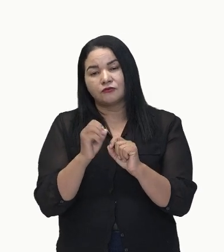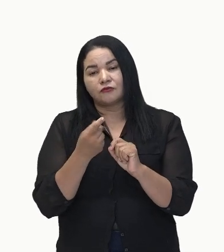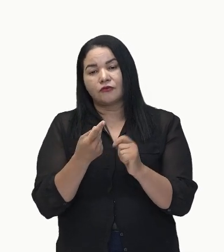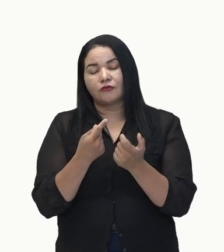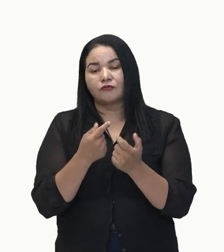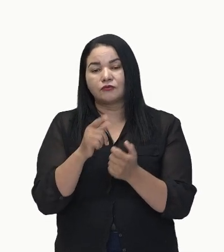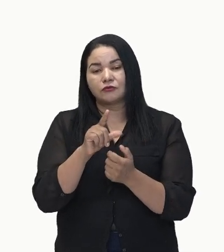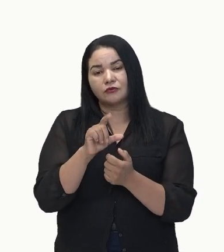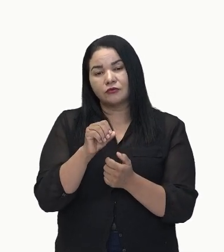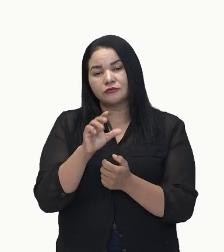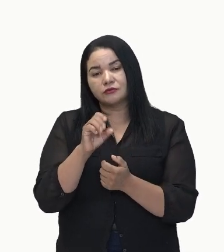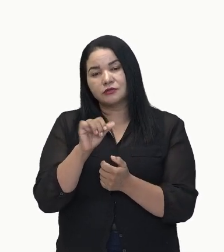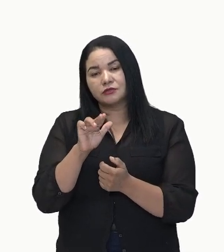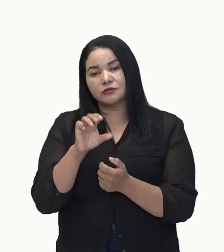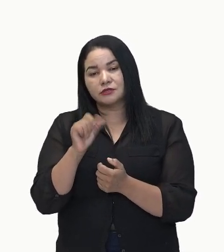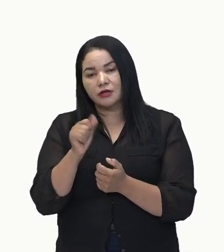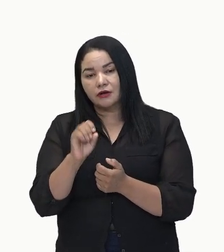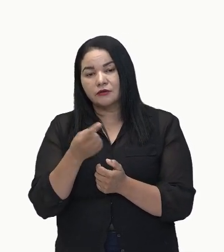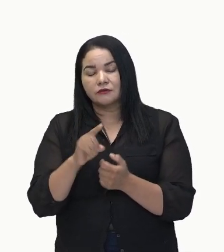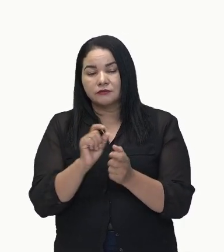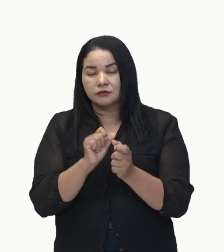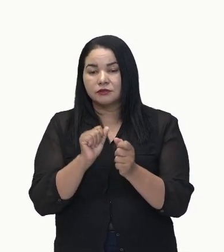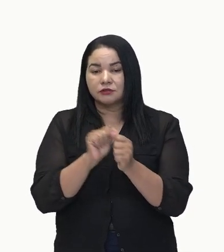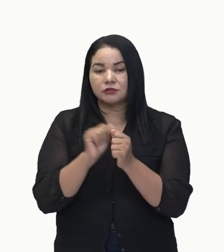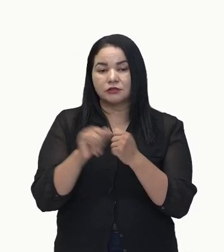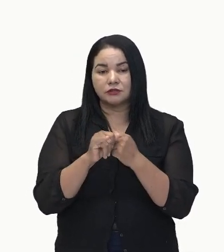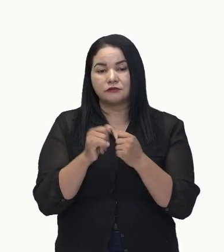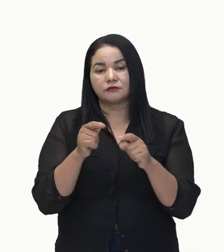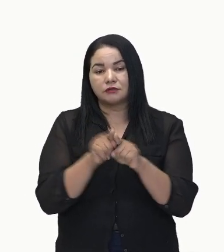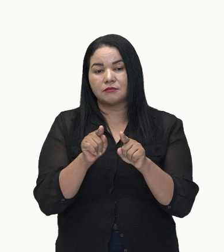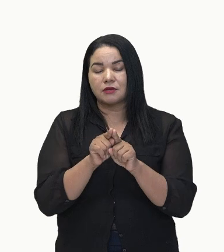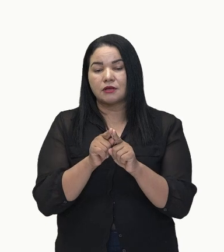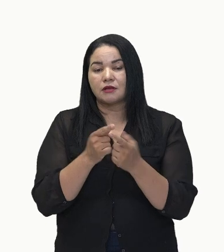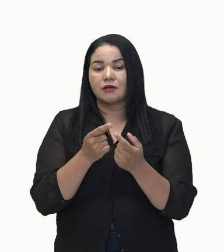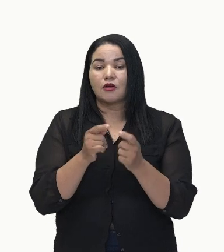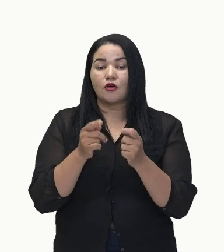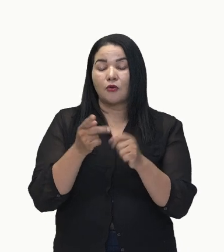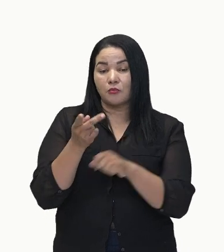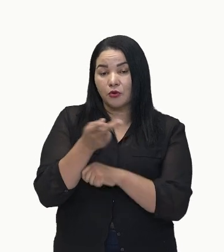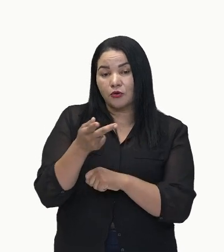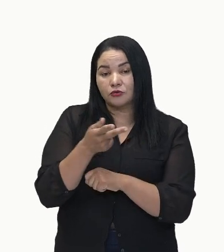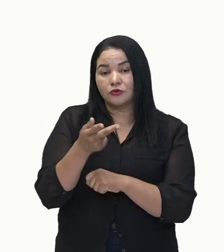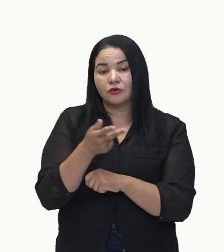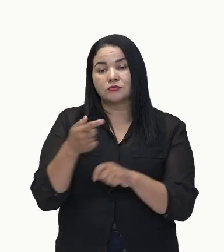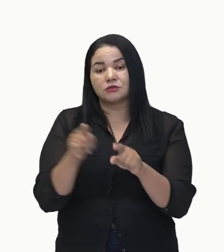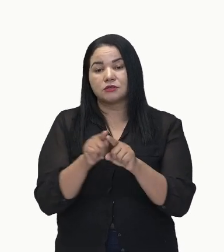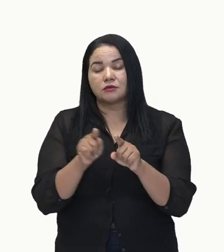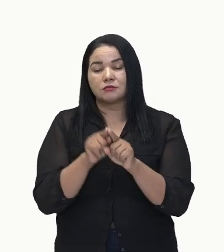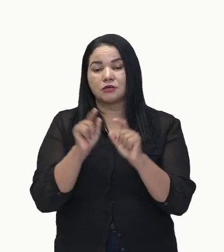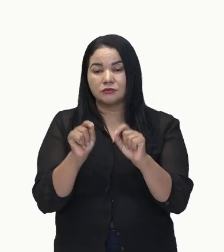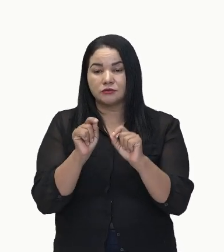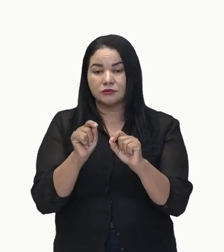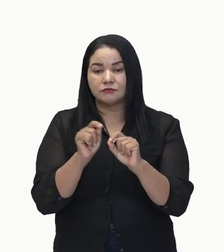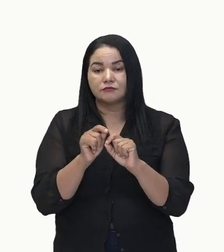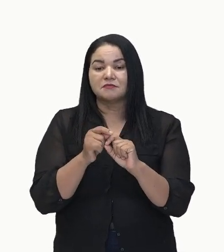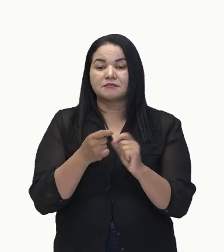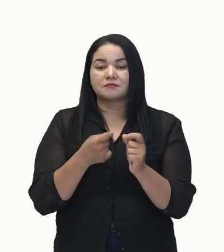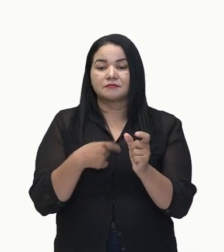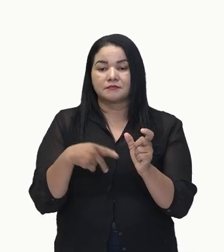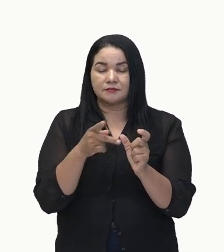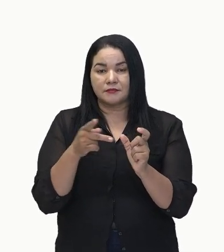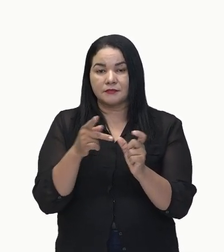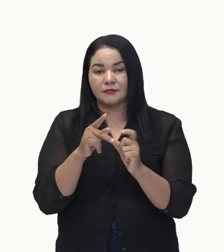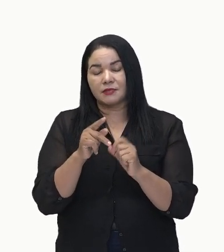chamado de predicativo do sujeito. Vamos ver aqui, vamos ver. Vamos ver no exemplo que fica mais fácil para você entender. Olha só.